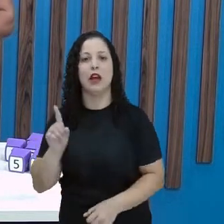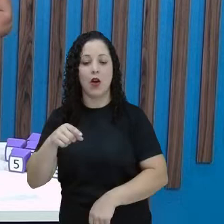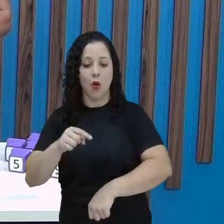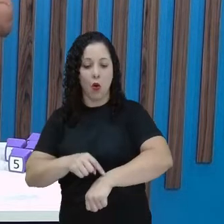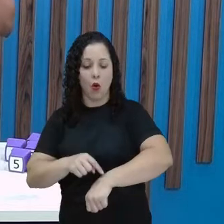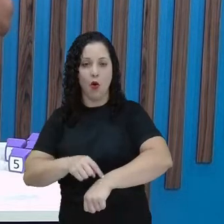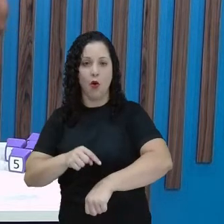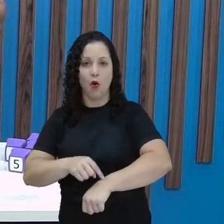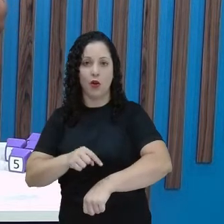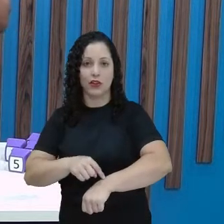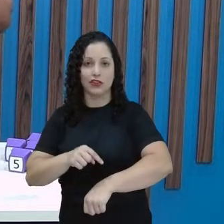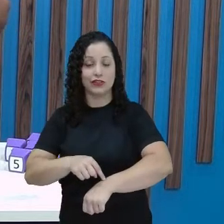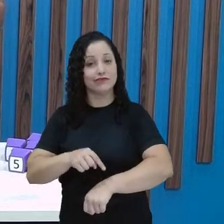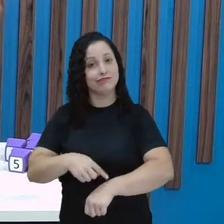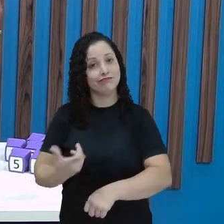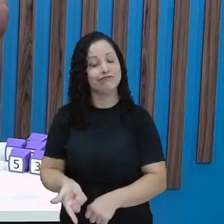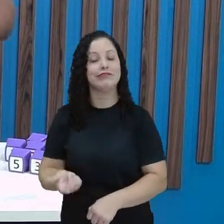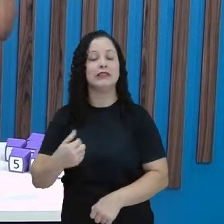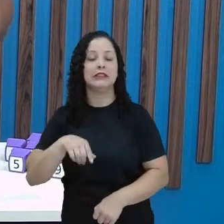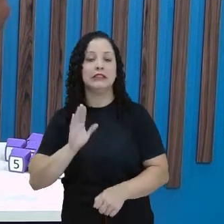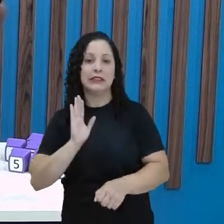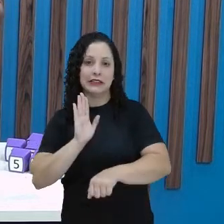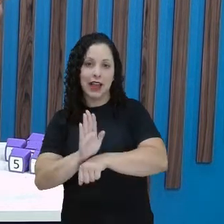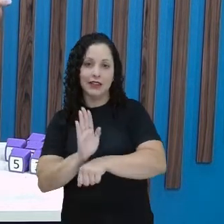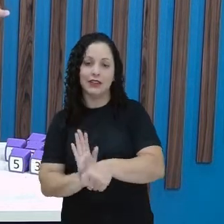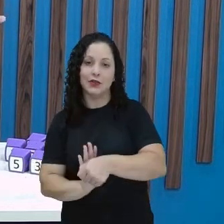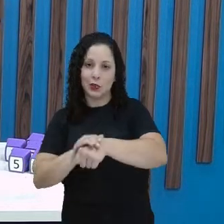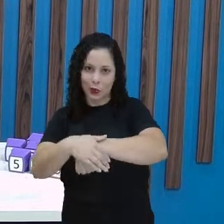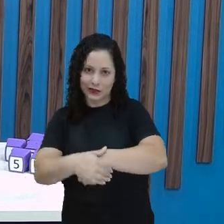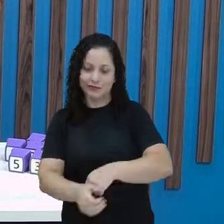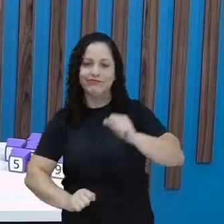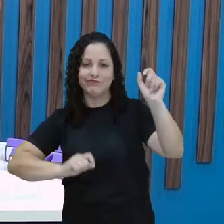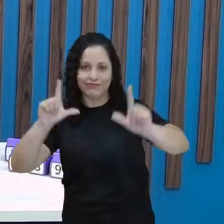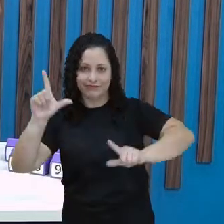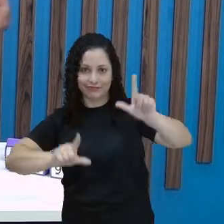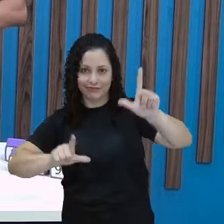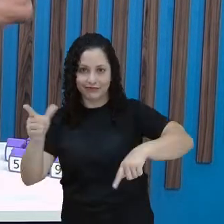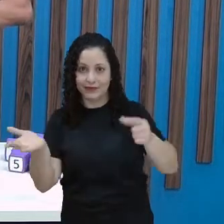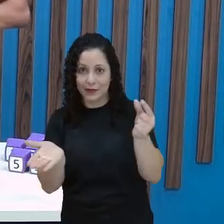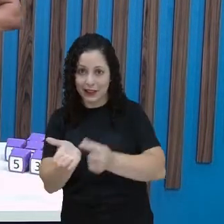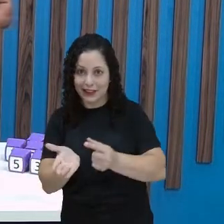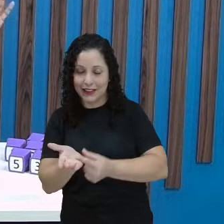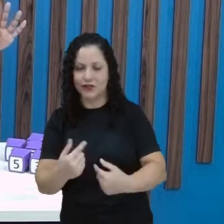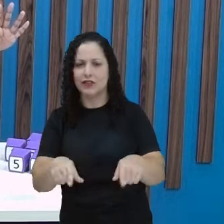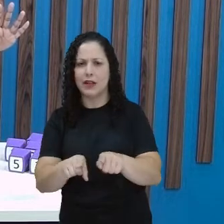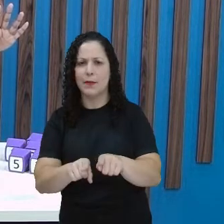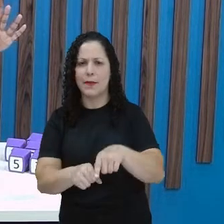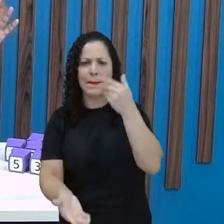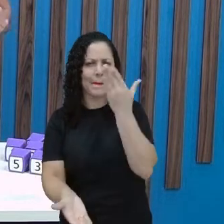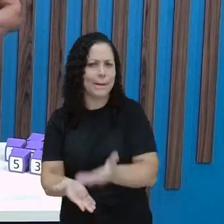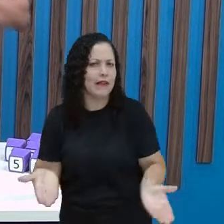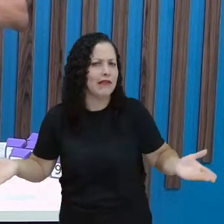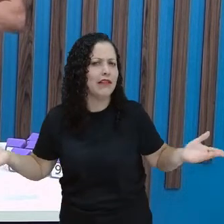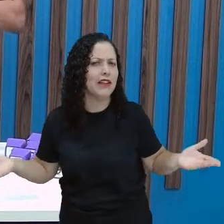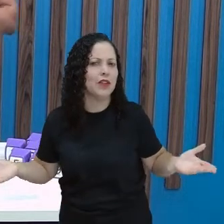as 15h, tanto na TV quanto no aplicativo e à noite também, certo? Perdeu esses dois